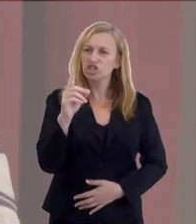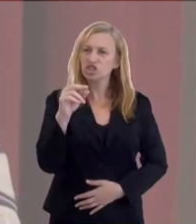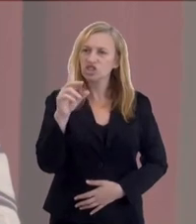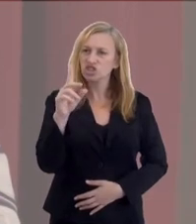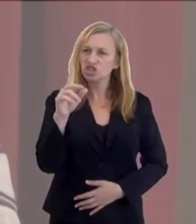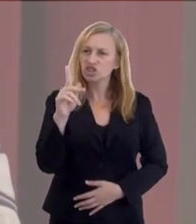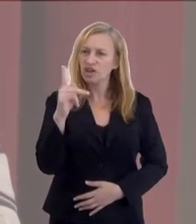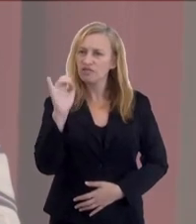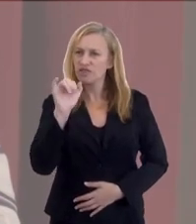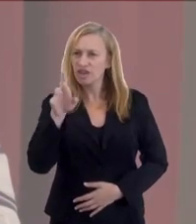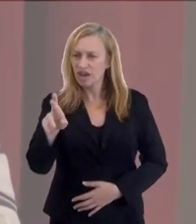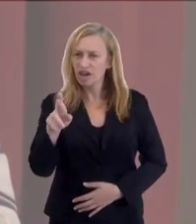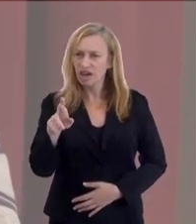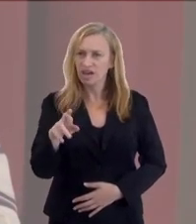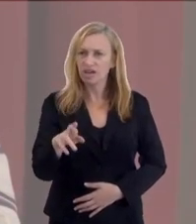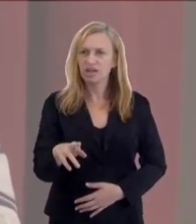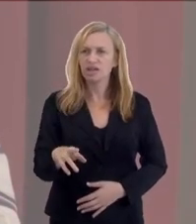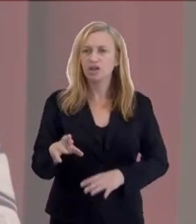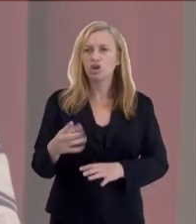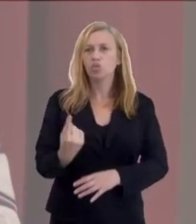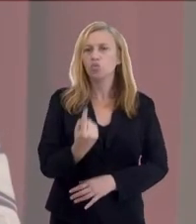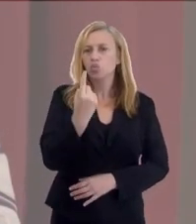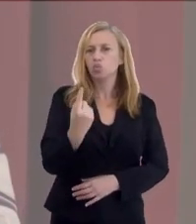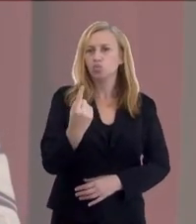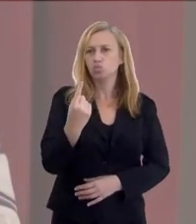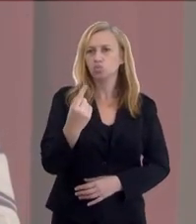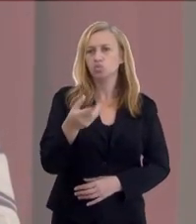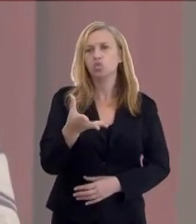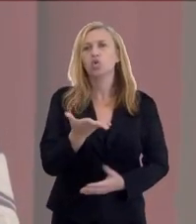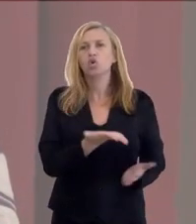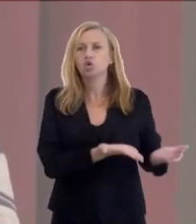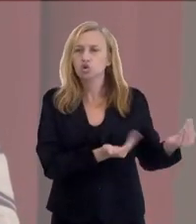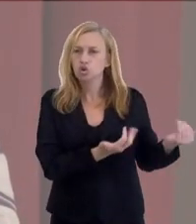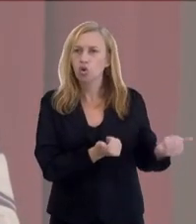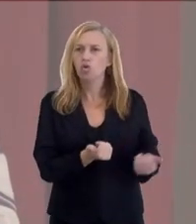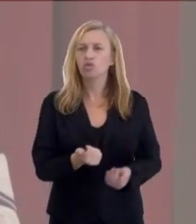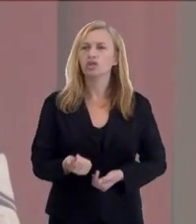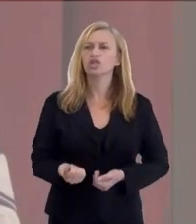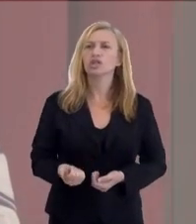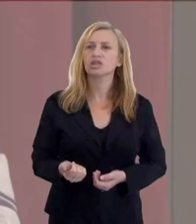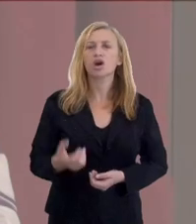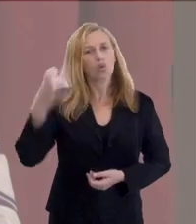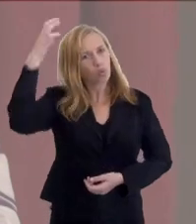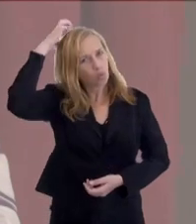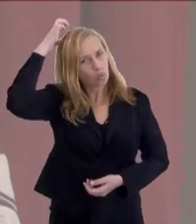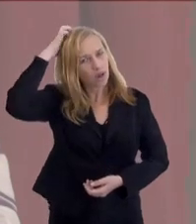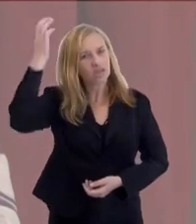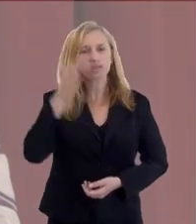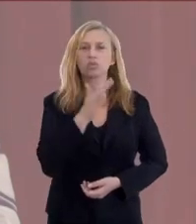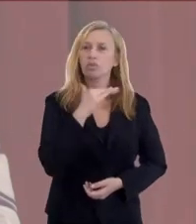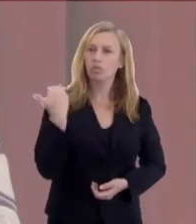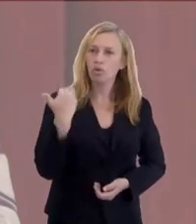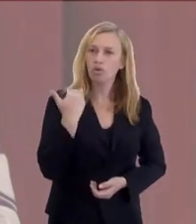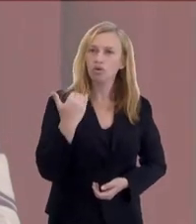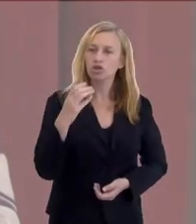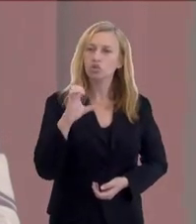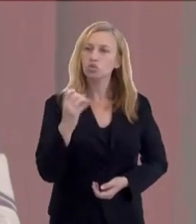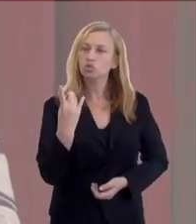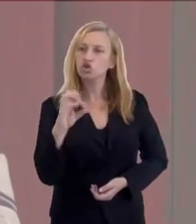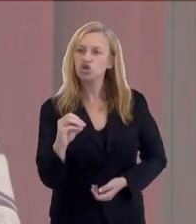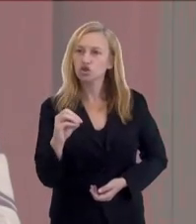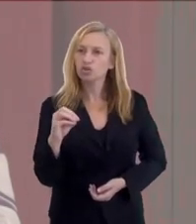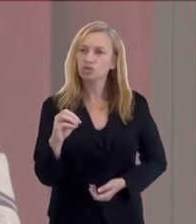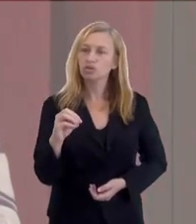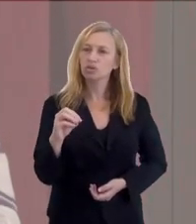que fez com que se absolvesse um jovem que estava sendo acusado de